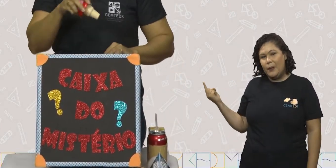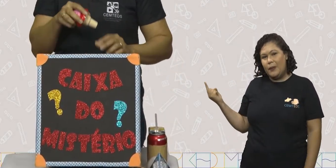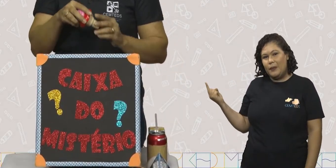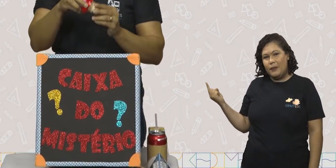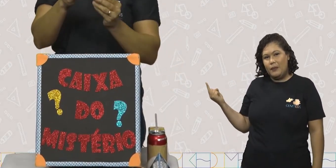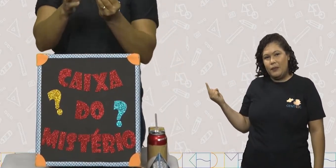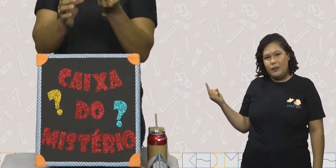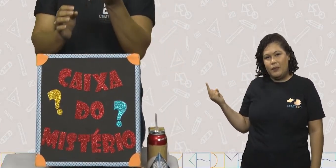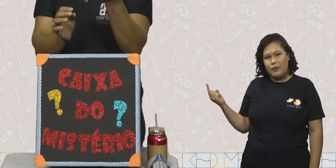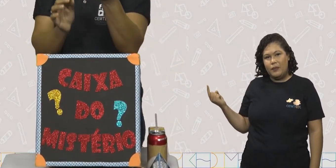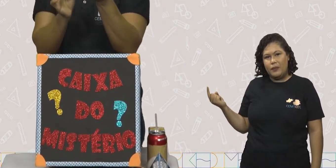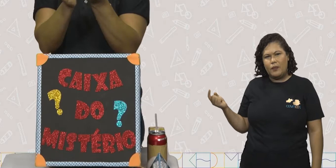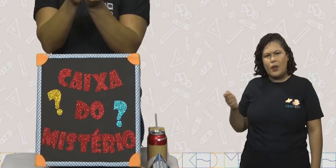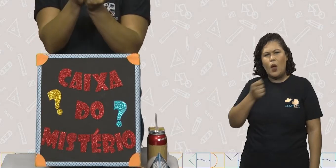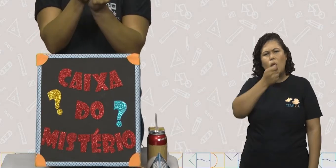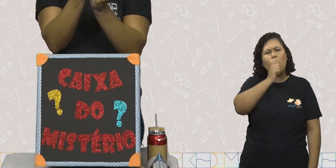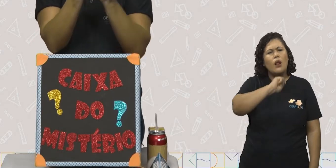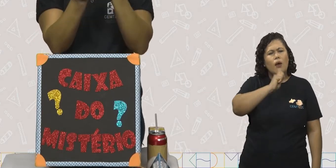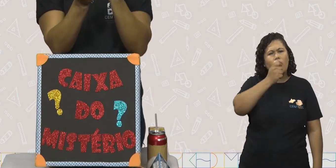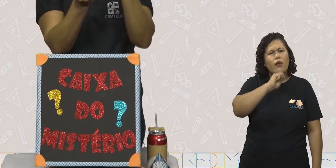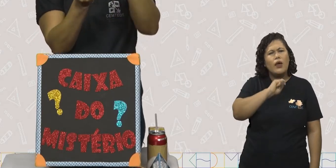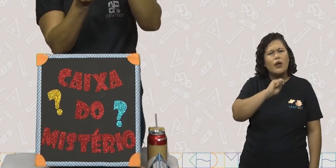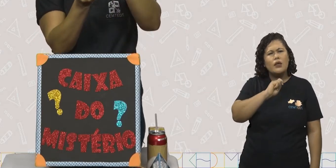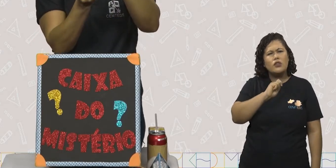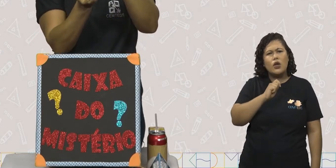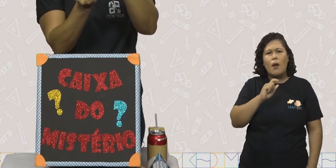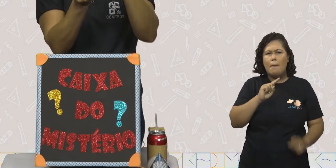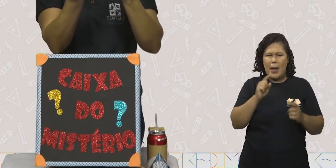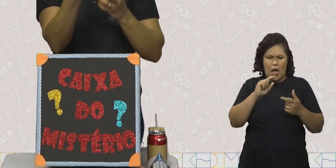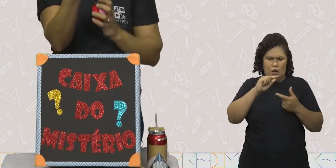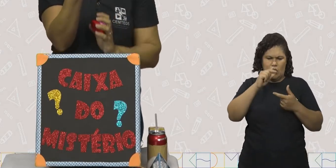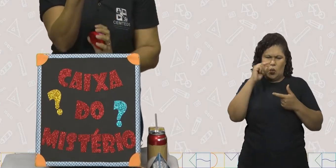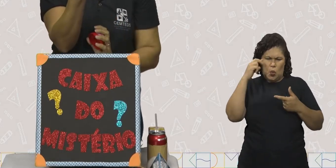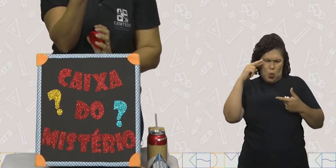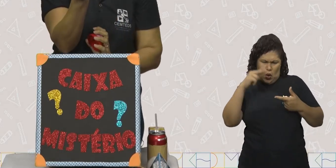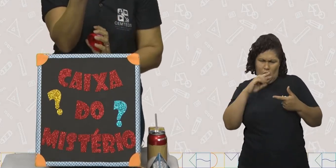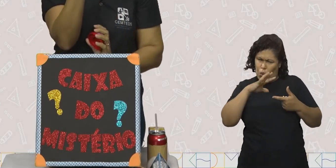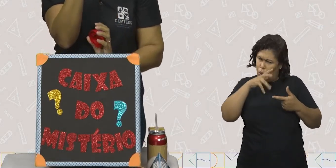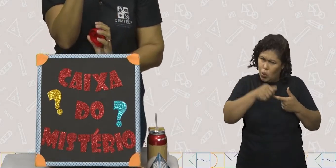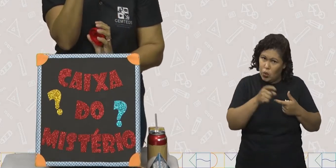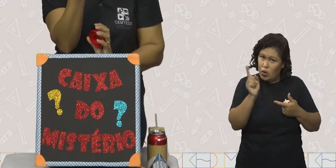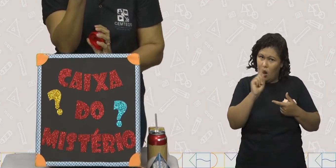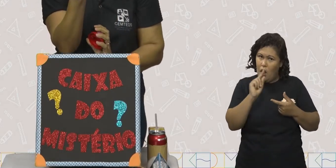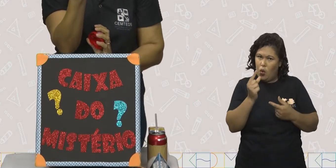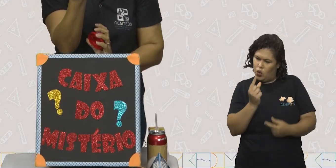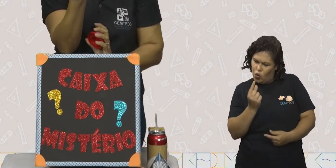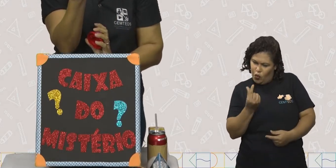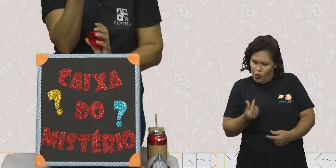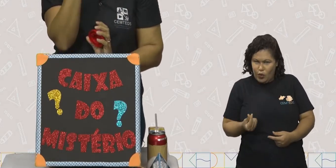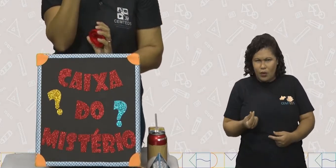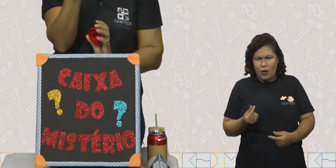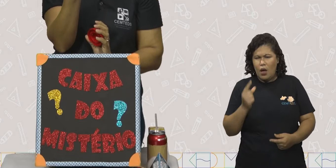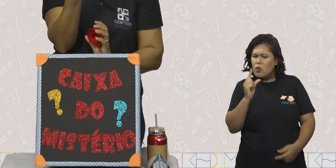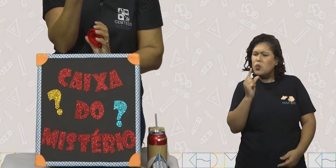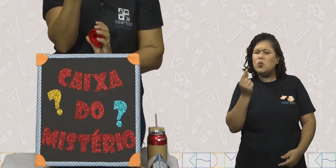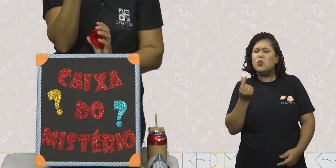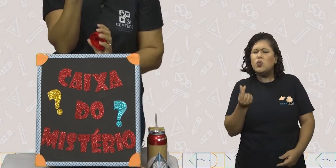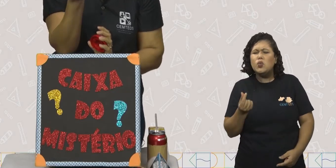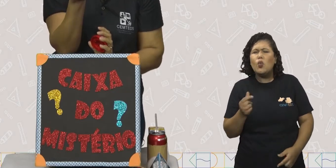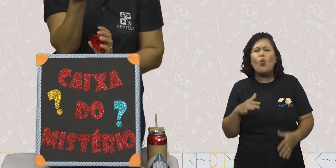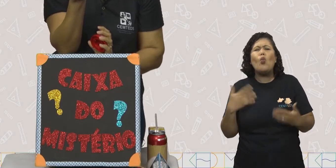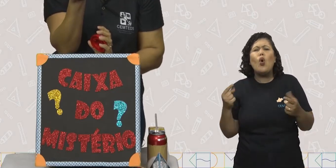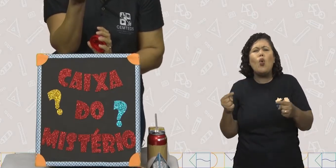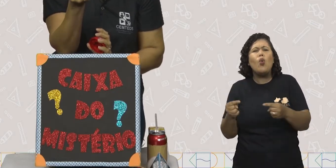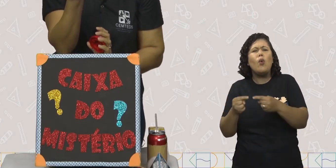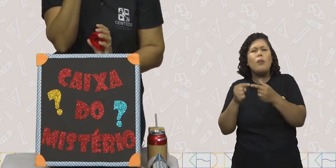Agora eu trouxe aqui um sorvete mas nós vamos destacar a casquinha dele e ela se parece